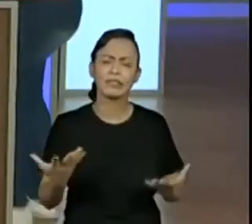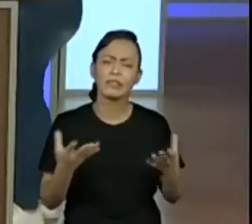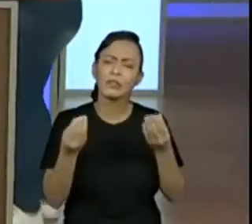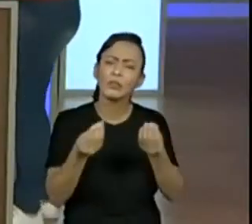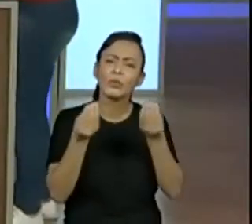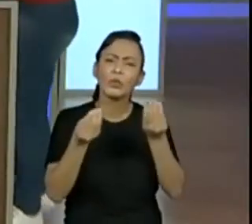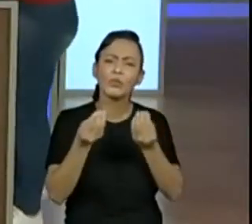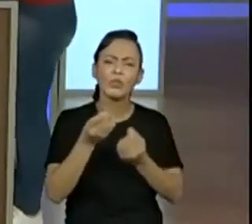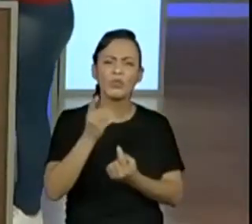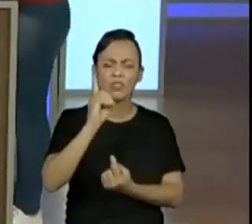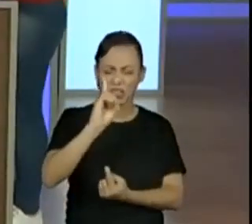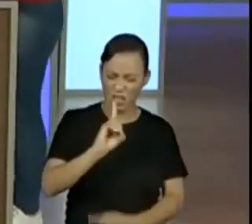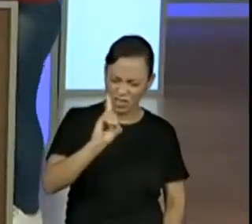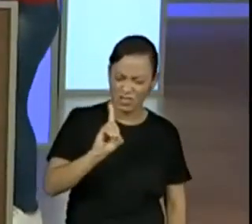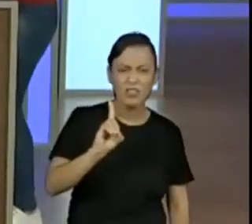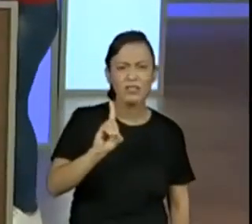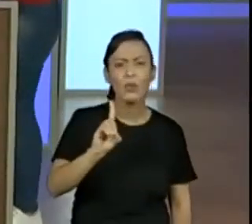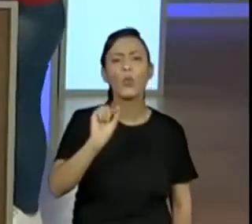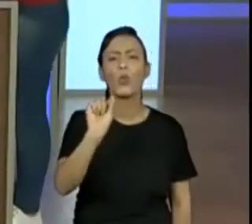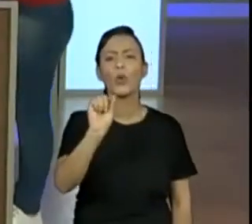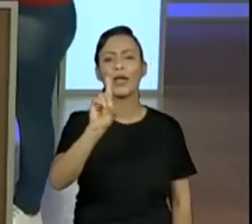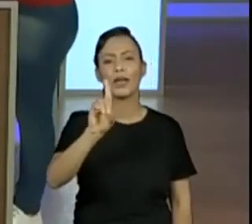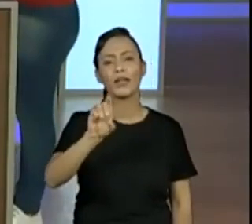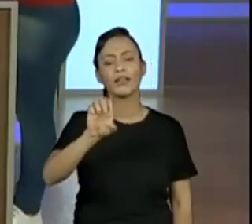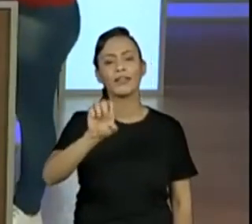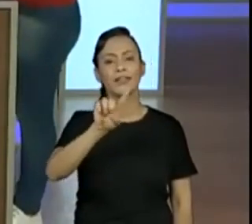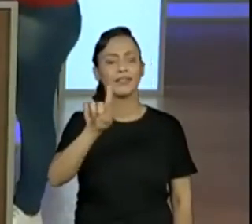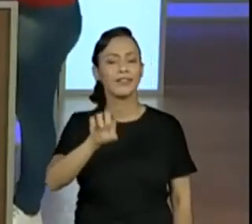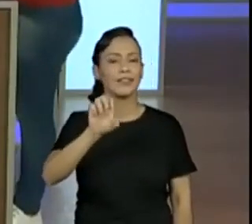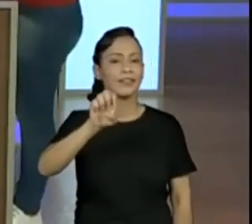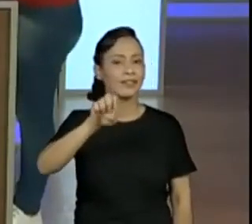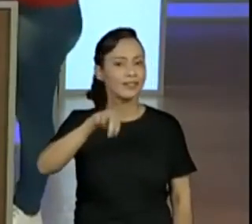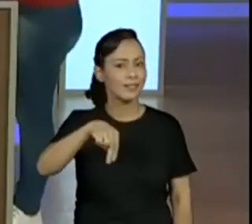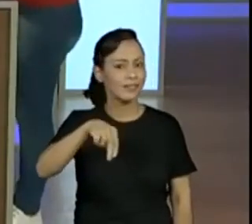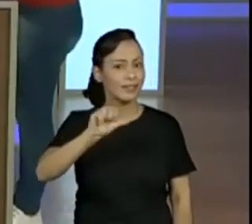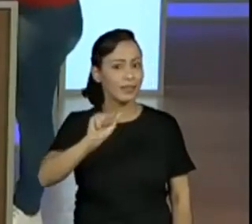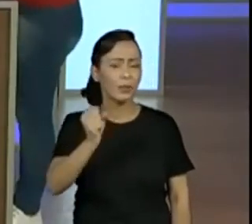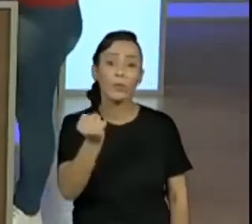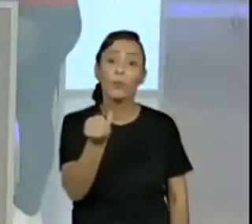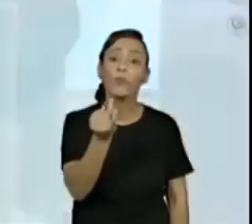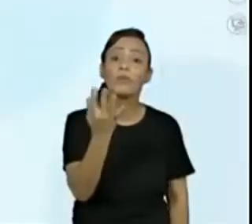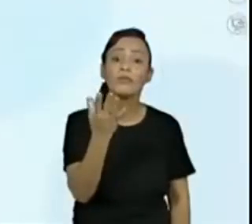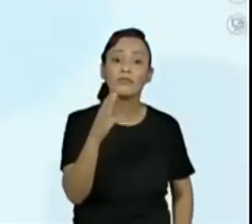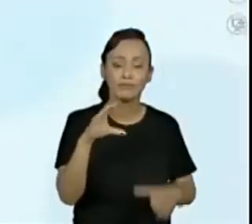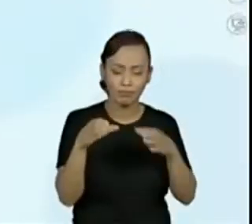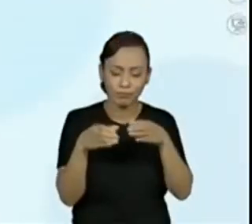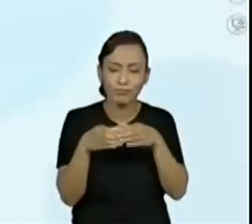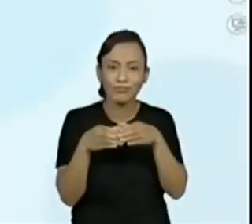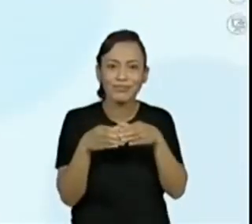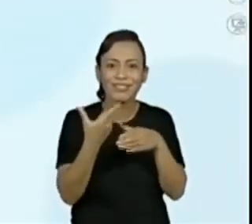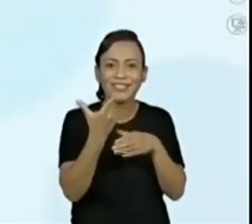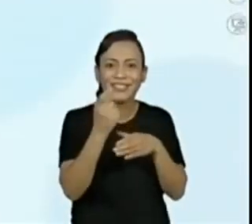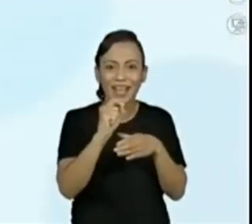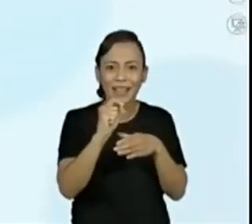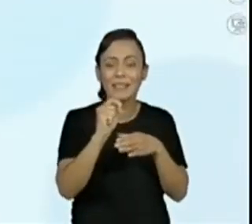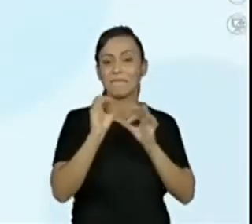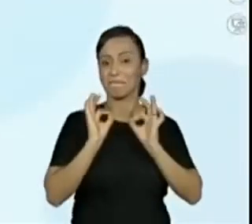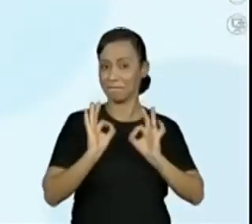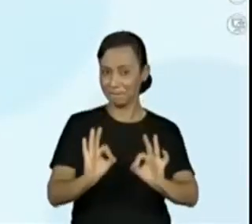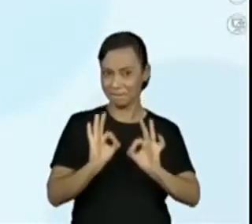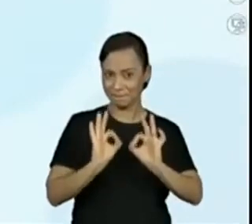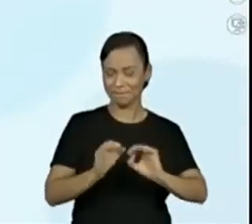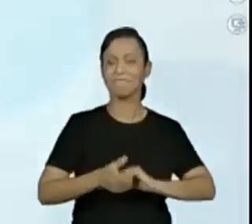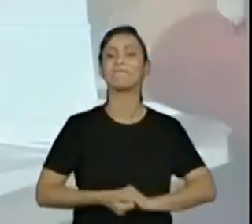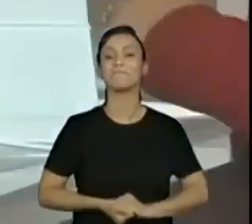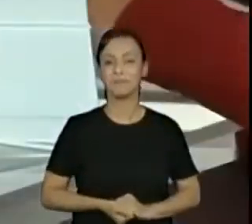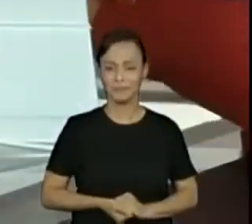Dez. Então, gente já conseguiu ter ideia das dez dezenas. E mais uma, duas,